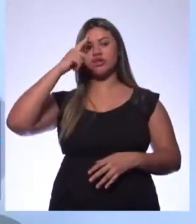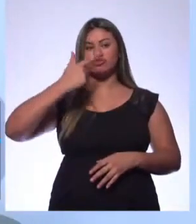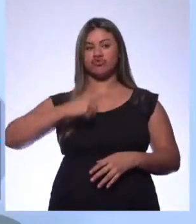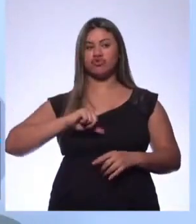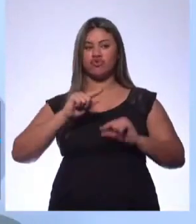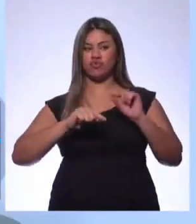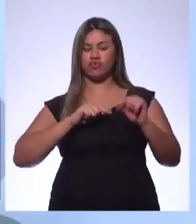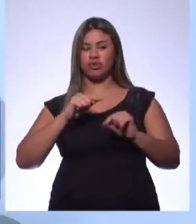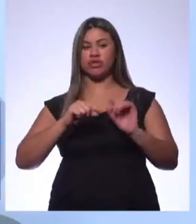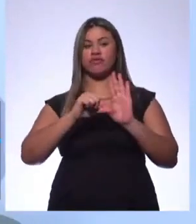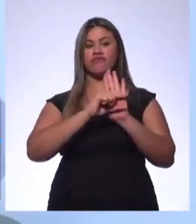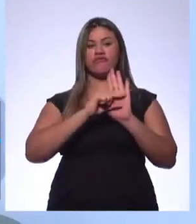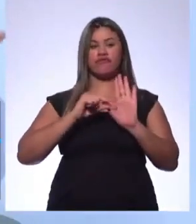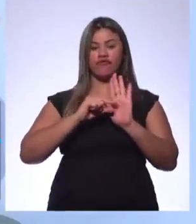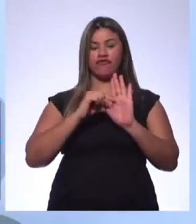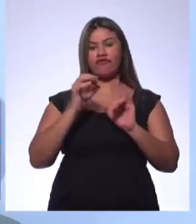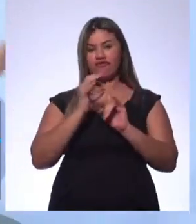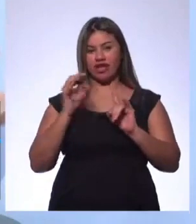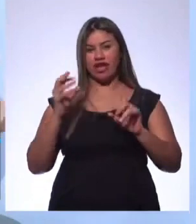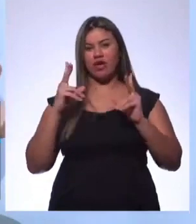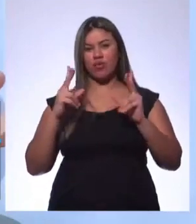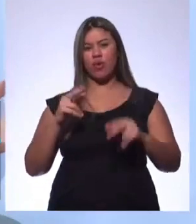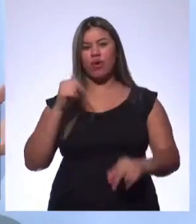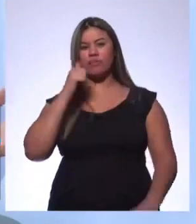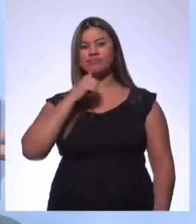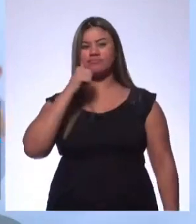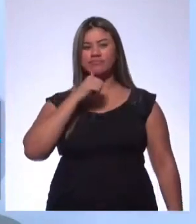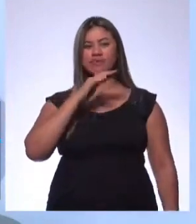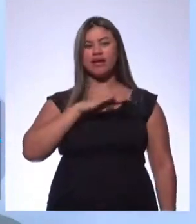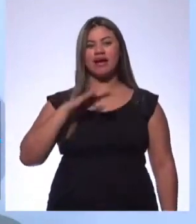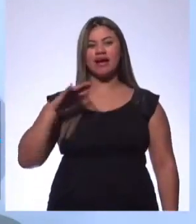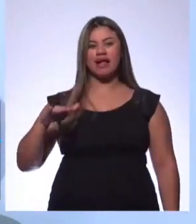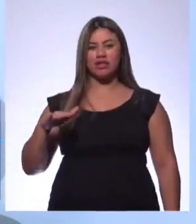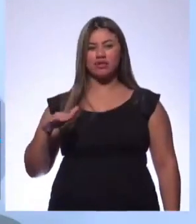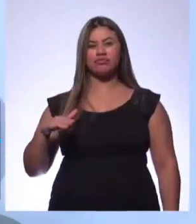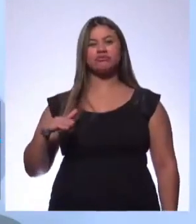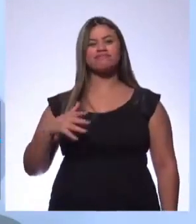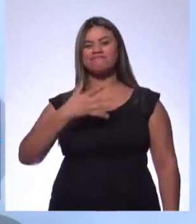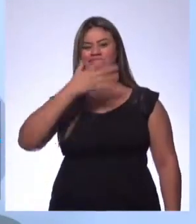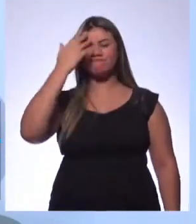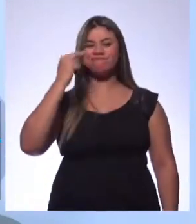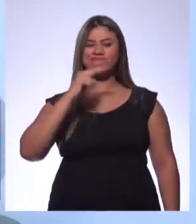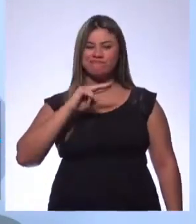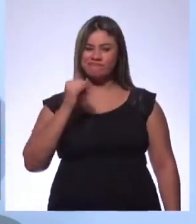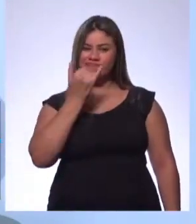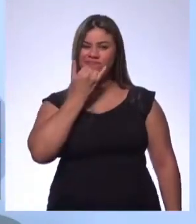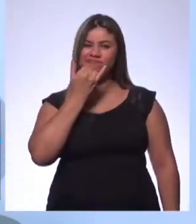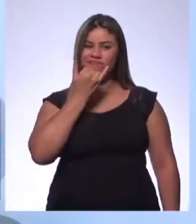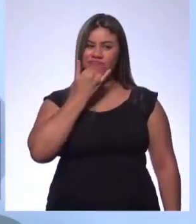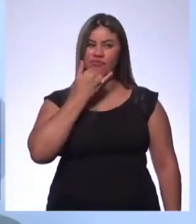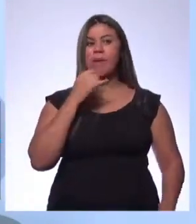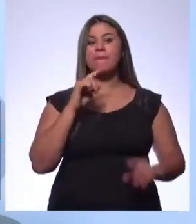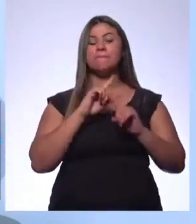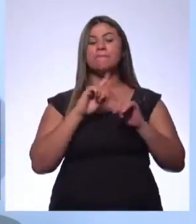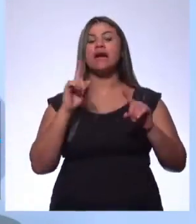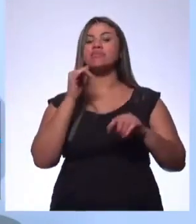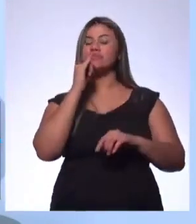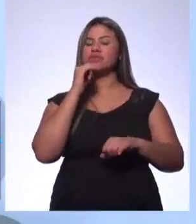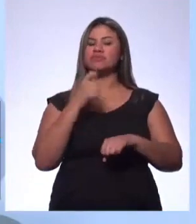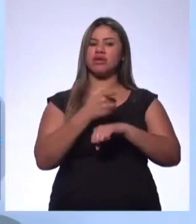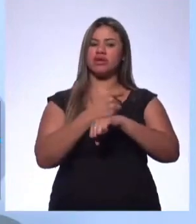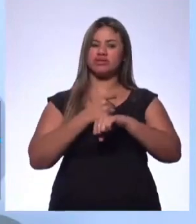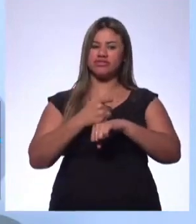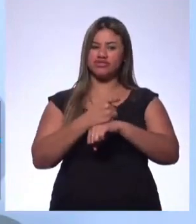Quando você coloca os trechos, como a aluna falou, esqueci seu nome, me desculpe, me perdoe, mas colocar já alguns adjetivos